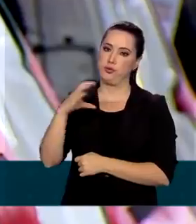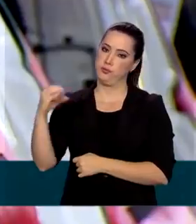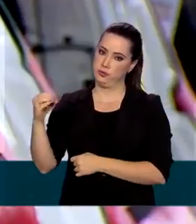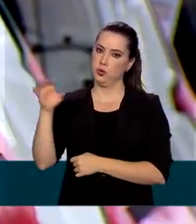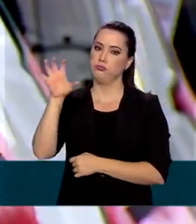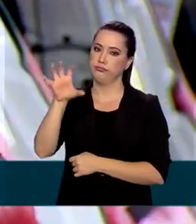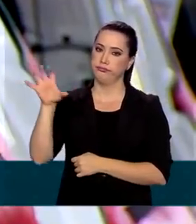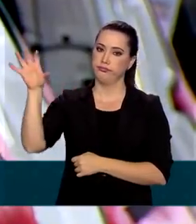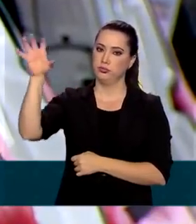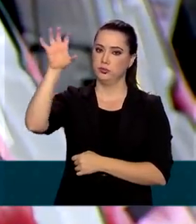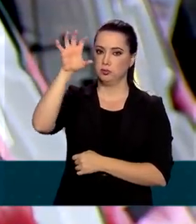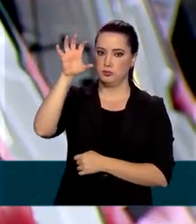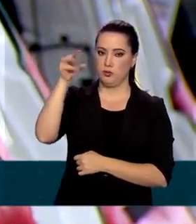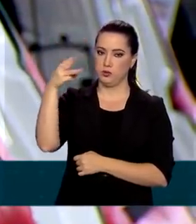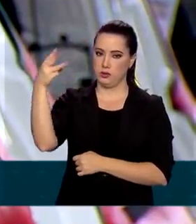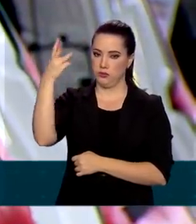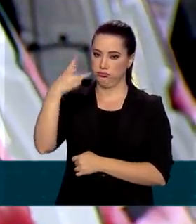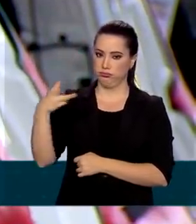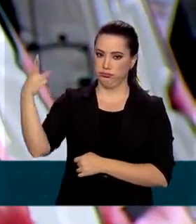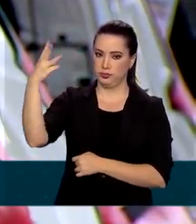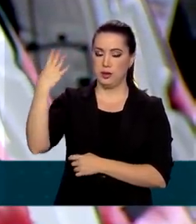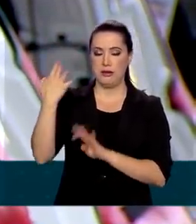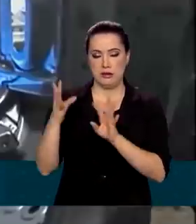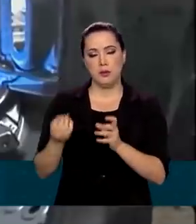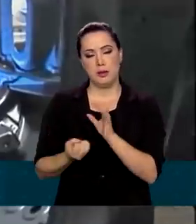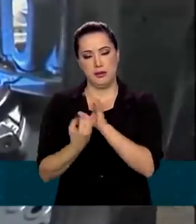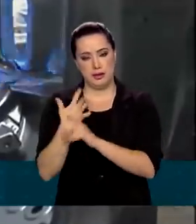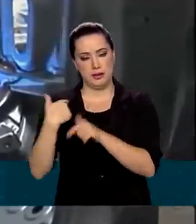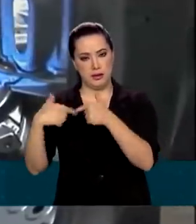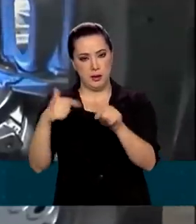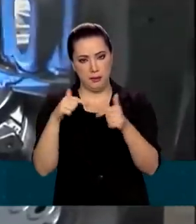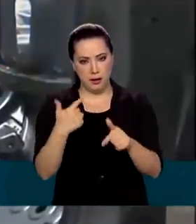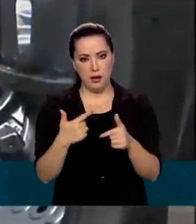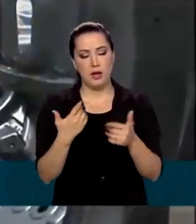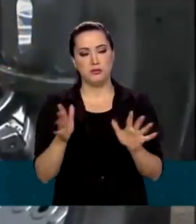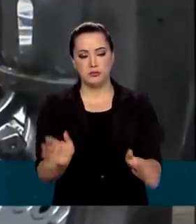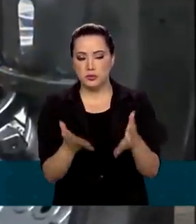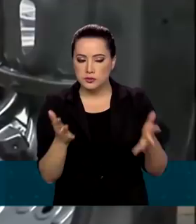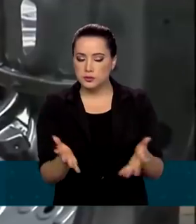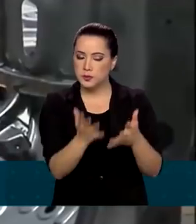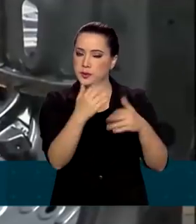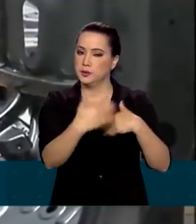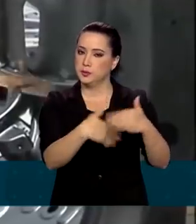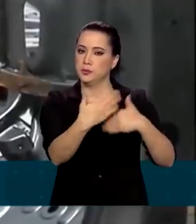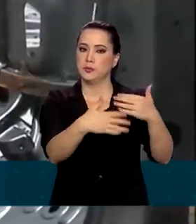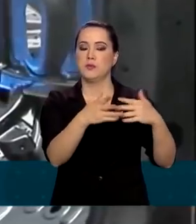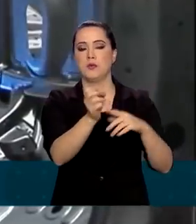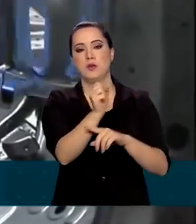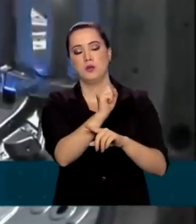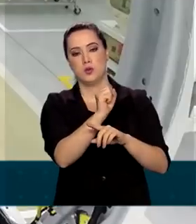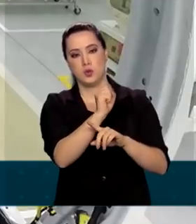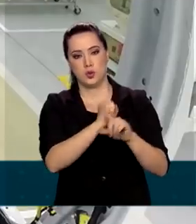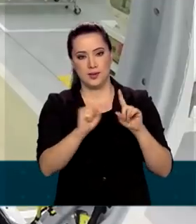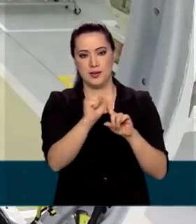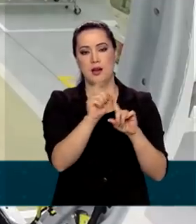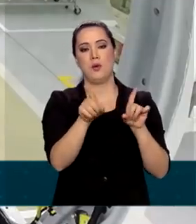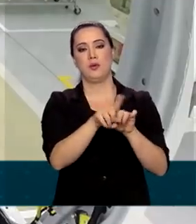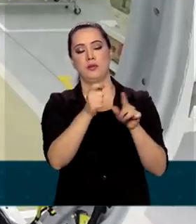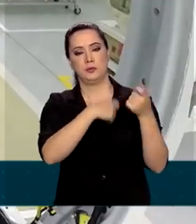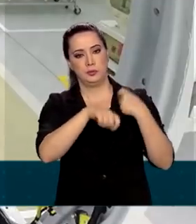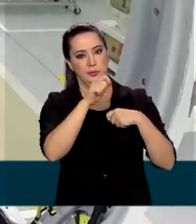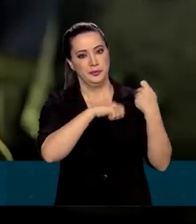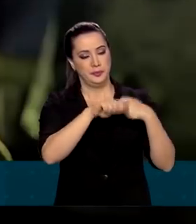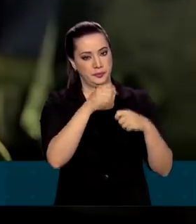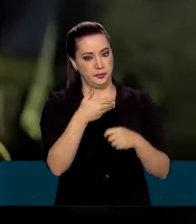Além de incentivar a geração de empregos e fomentar o desenvolvimento socioeconômico, o governo